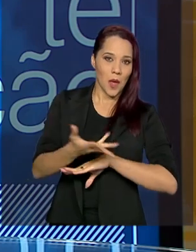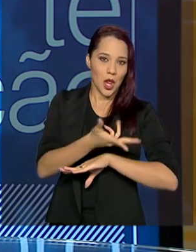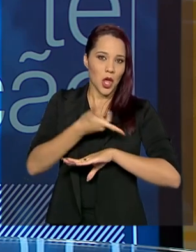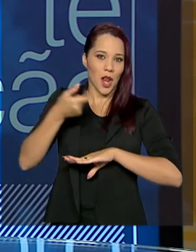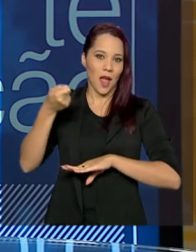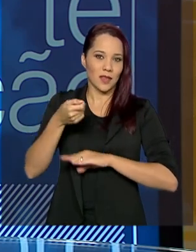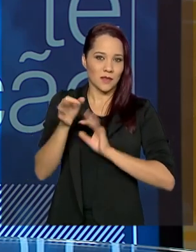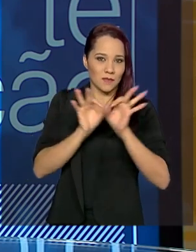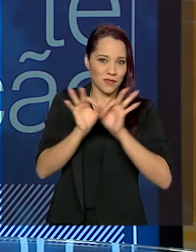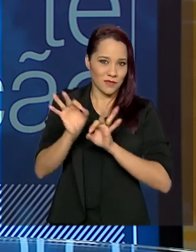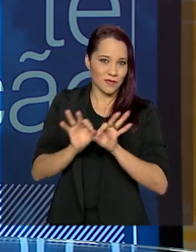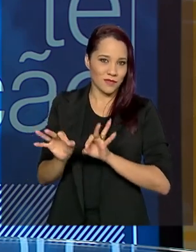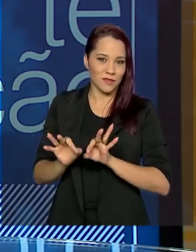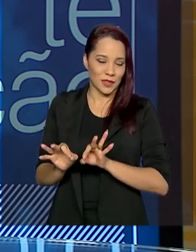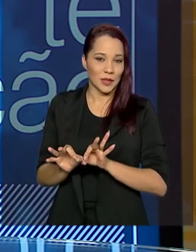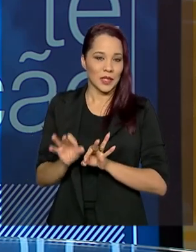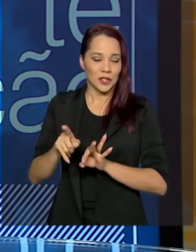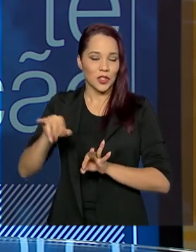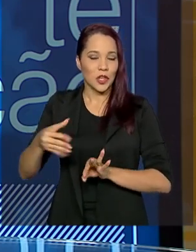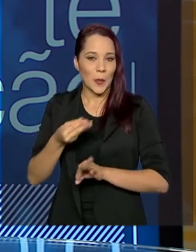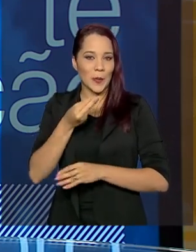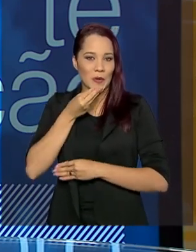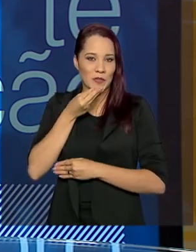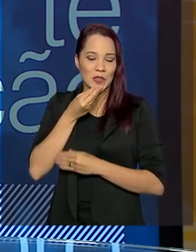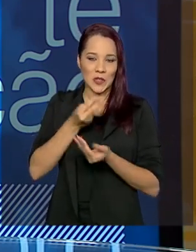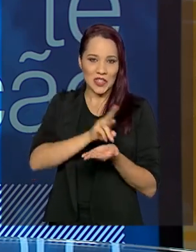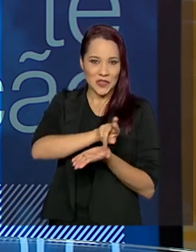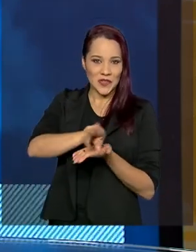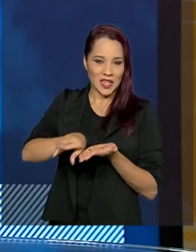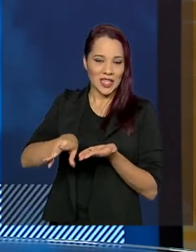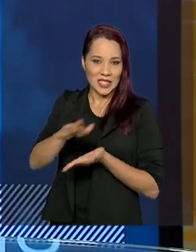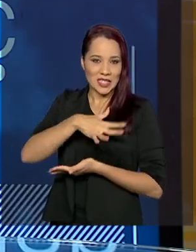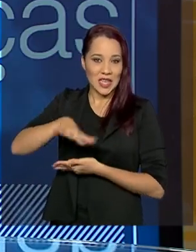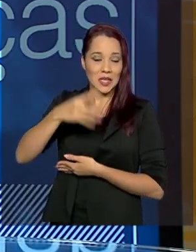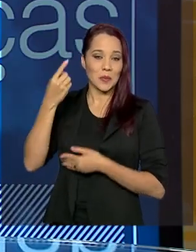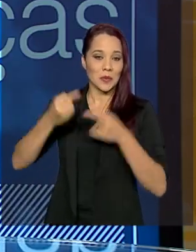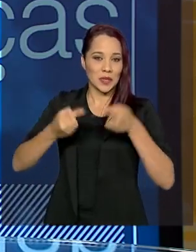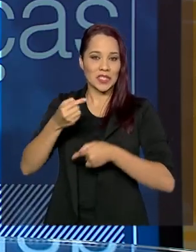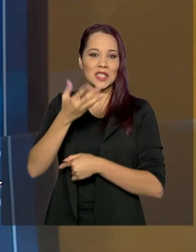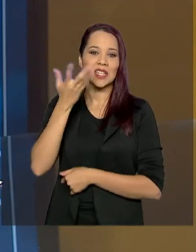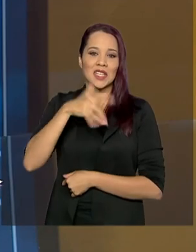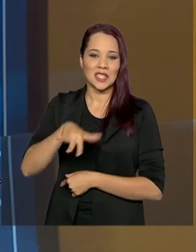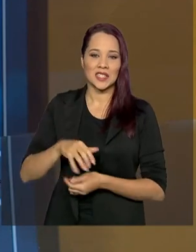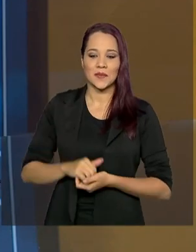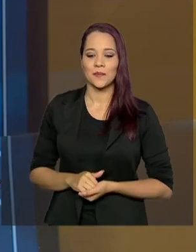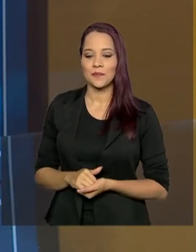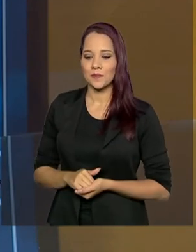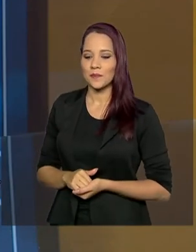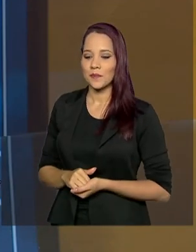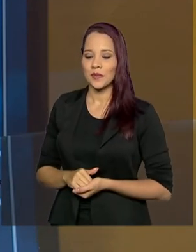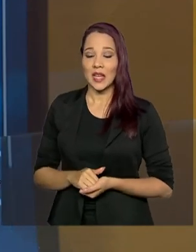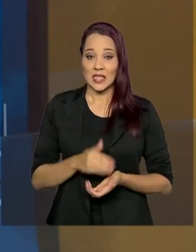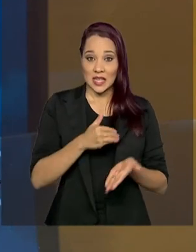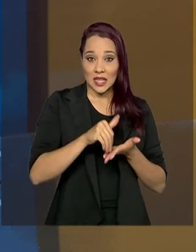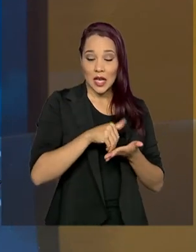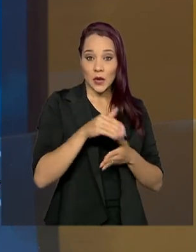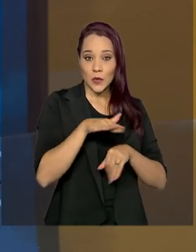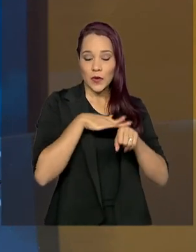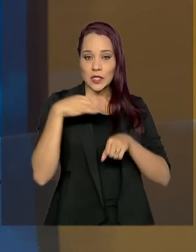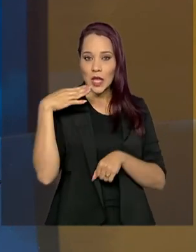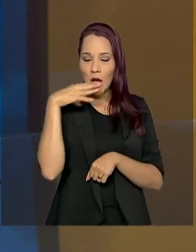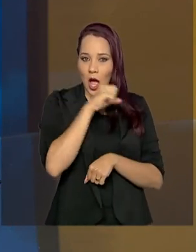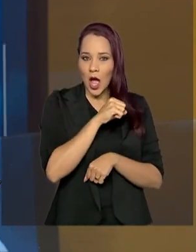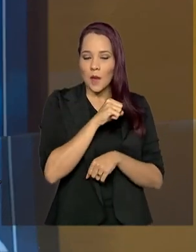fazer do limão uma limonada. E a gente conseguiu fazer em diversos pontos da política da criança. Secretário, a conversa está ótima. A vai para um rápido